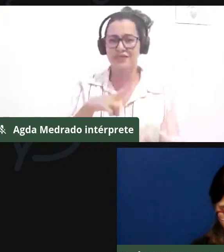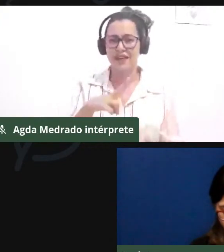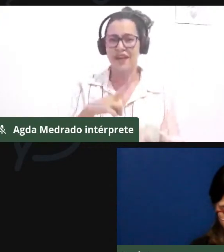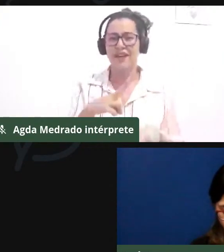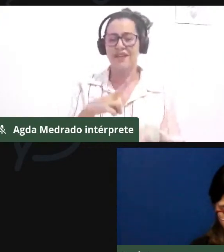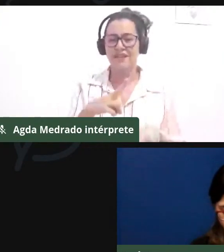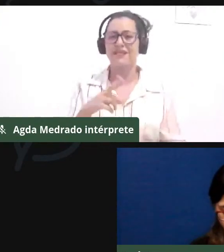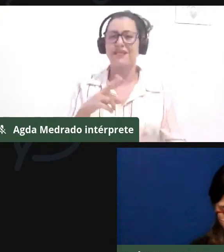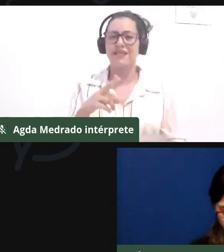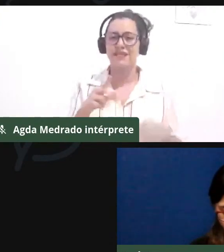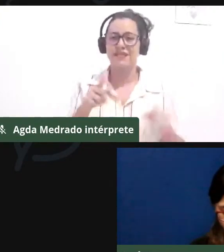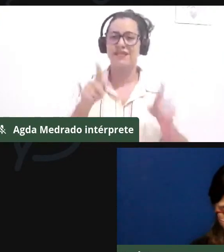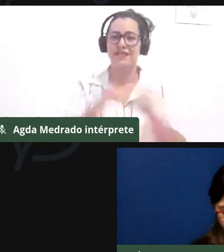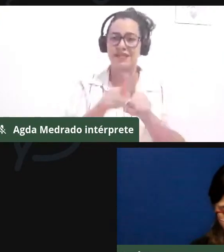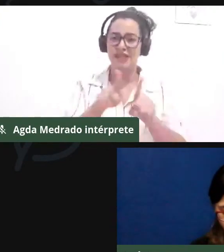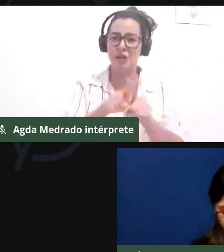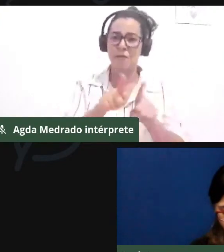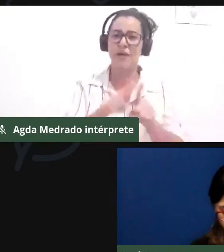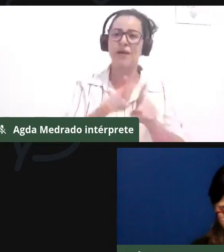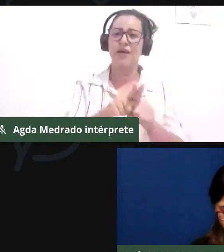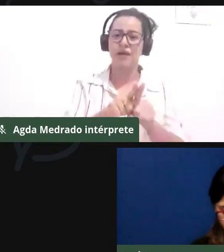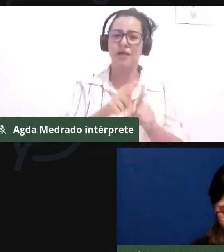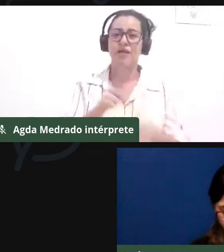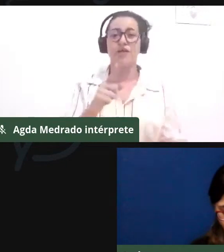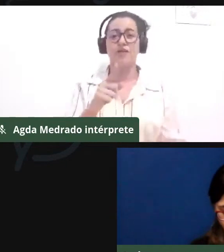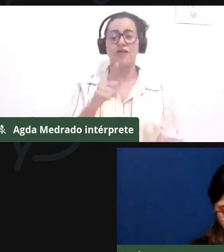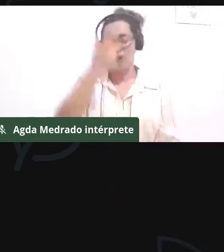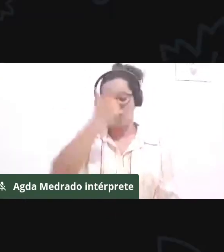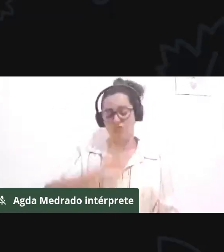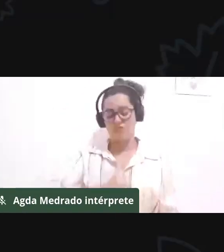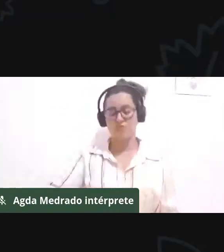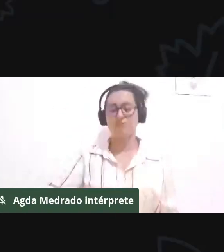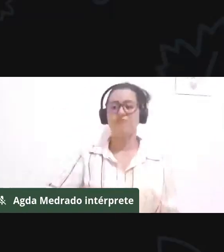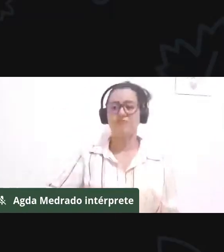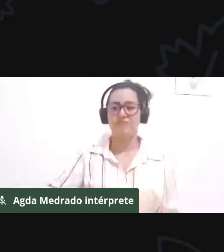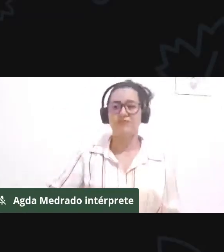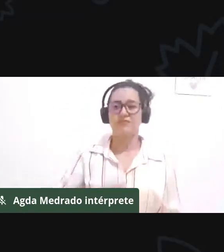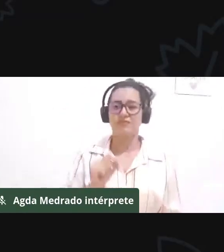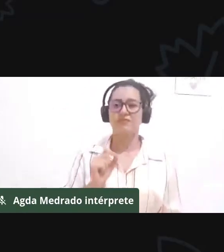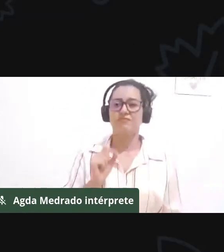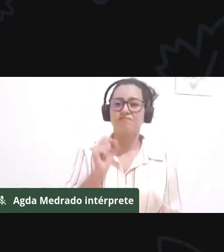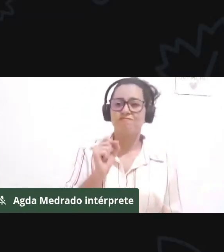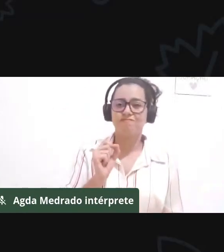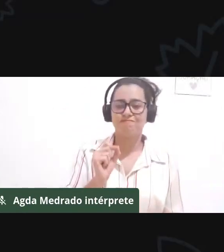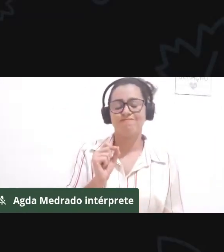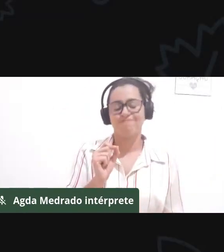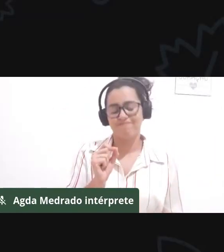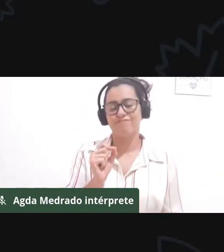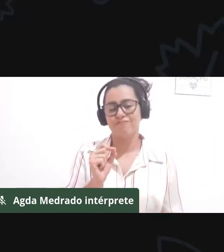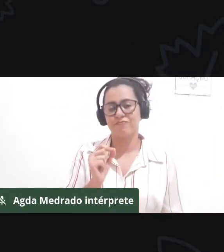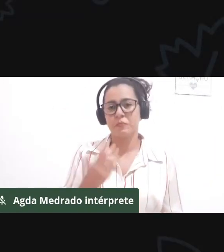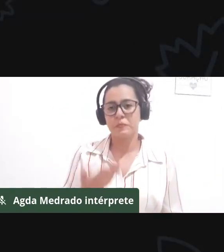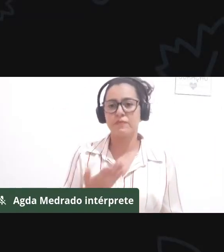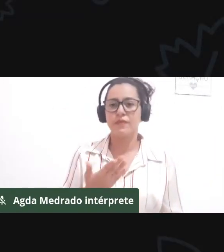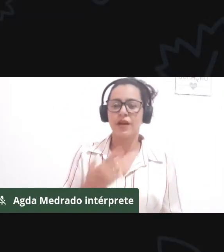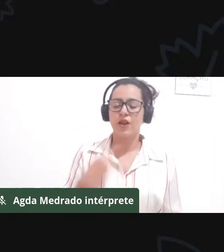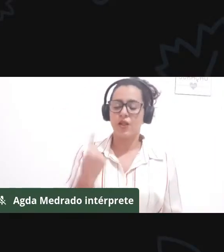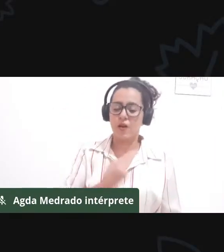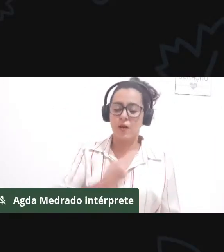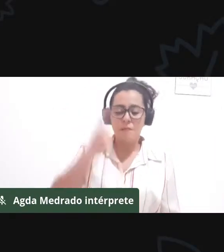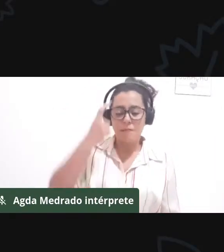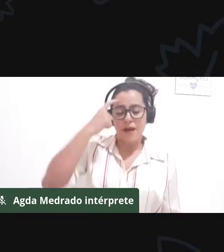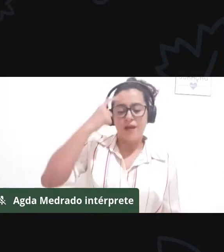esplanar quem somos. e como que a gente pode pensar também quanto o povo quilombola,